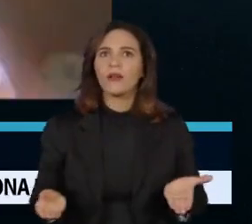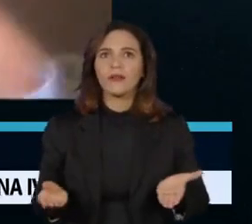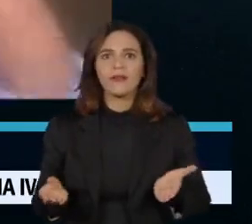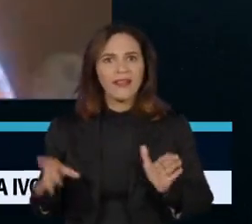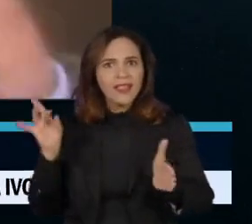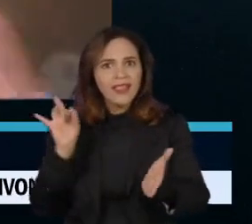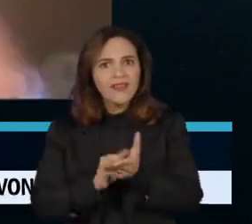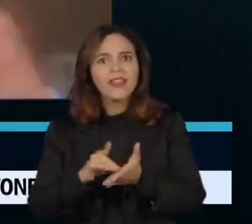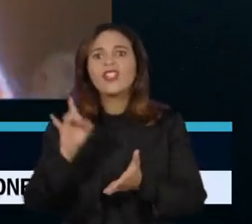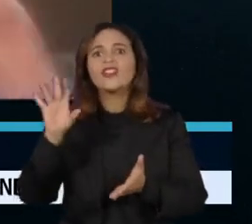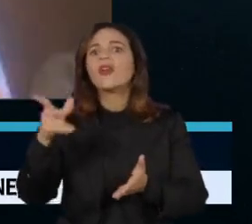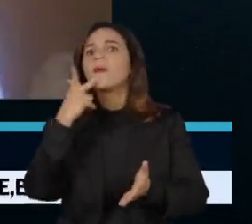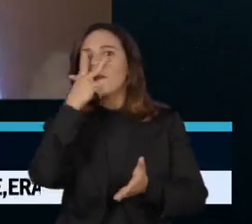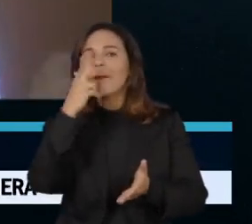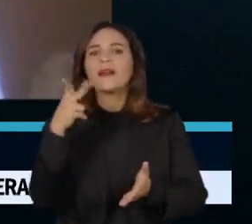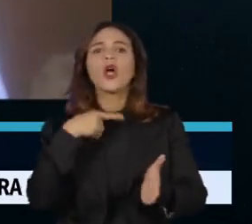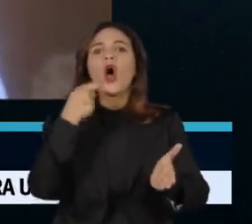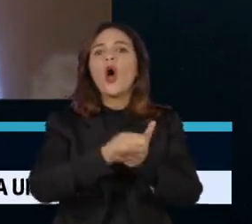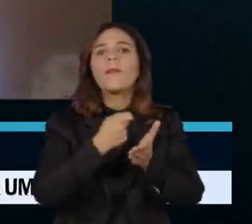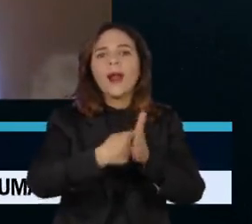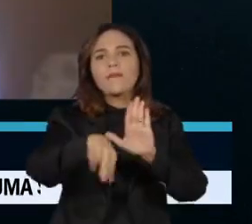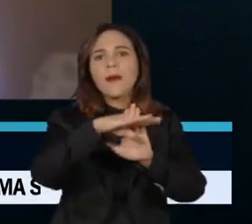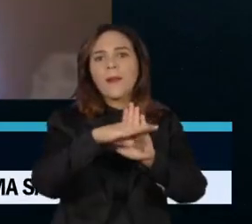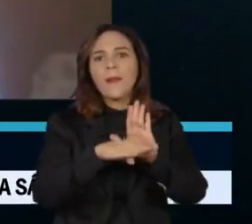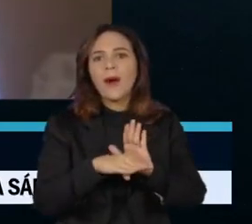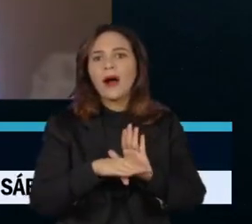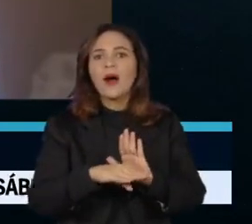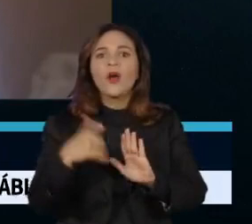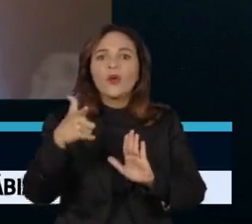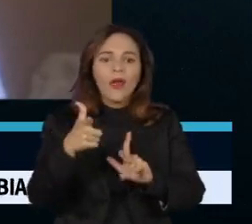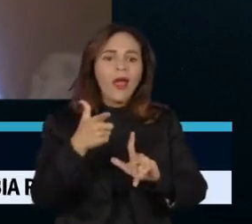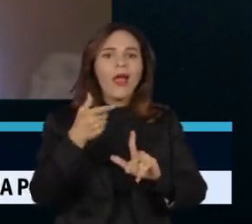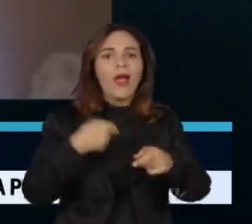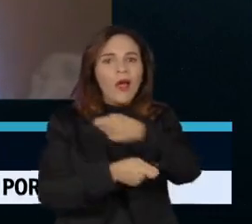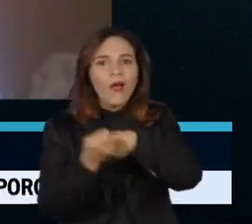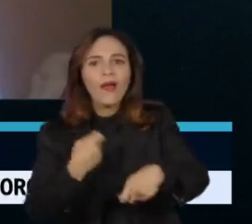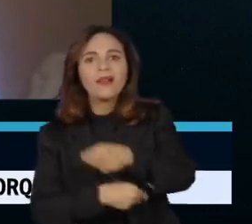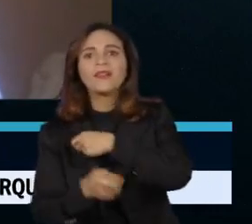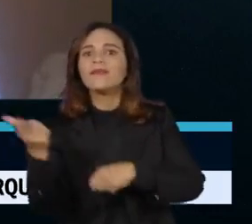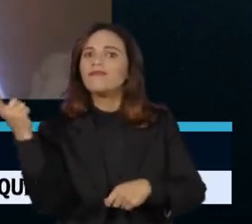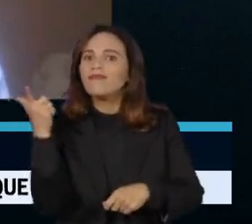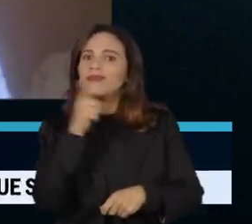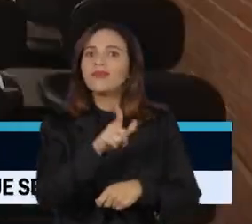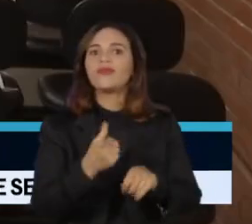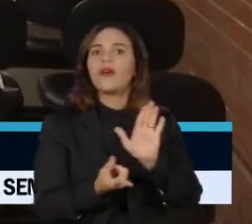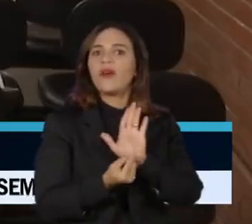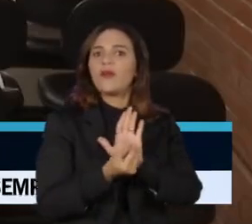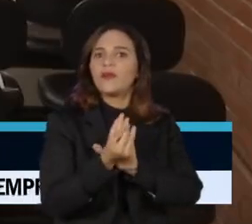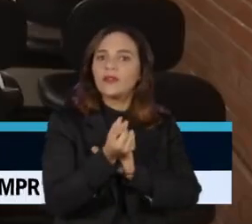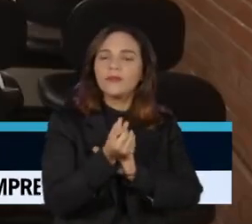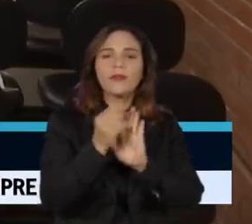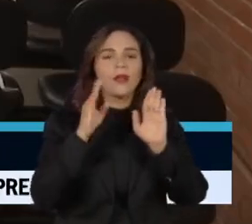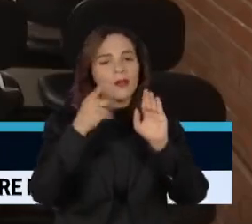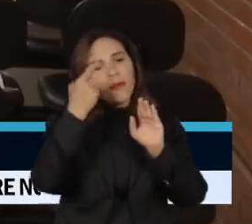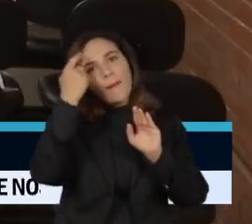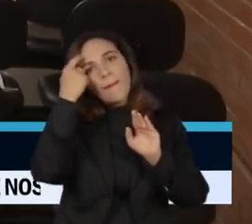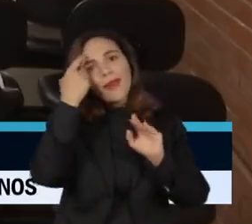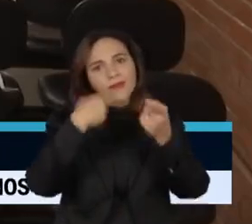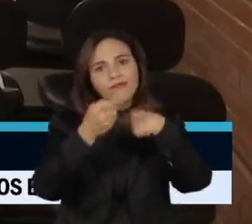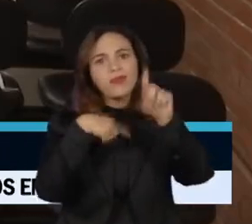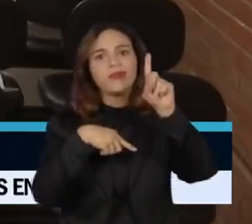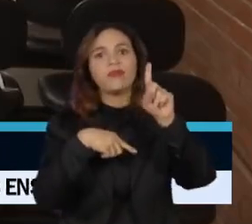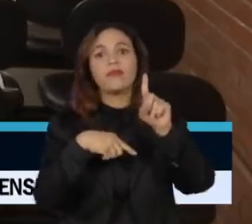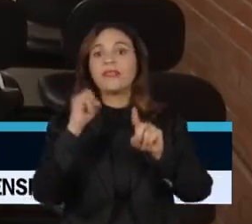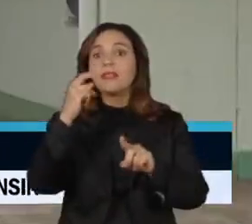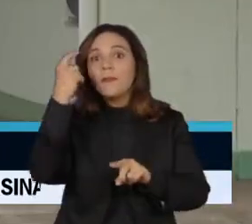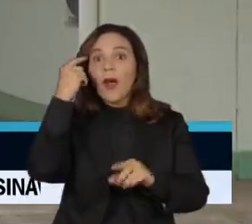máquina de execução de despesas obrigatórias do que uma organização que consegue, em termos de orçamento, olhar para frente. Precisa olhar para o orçamento